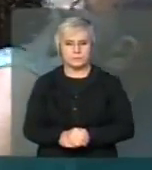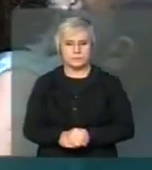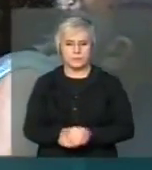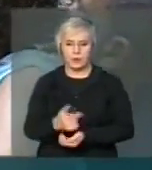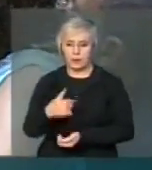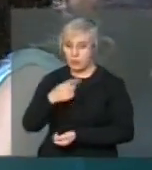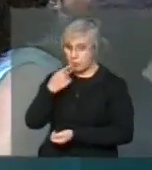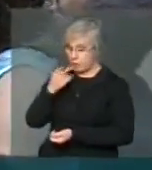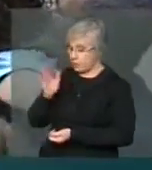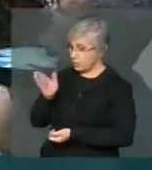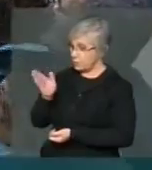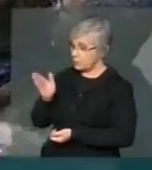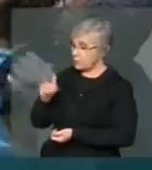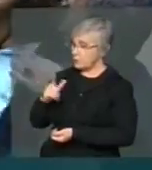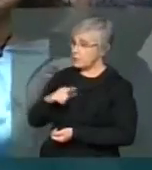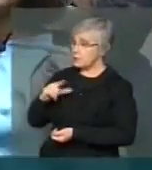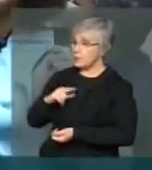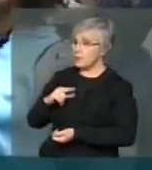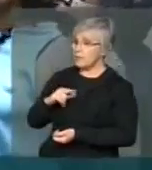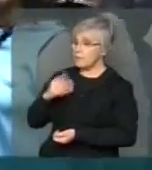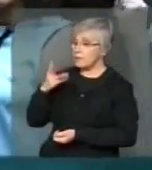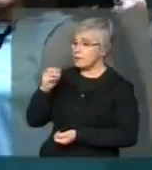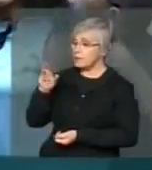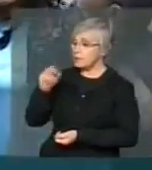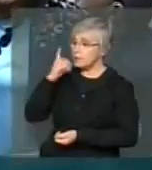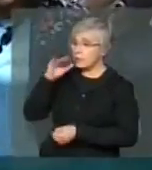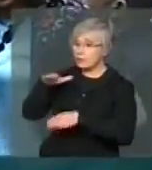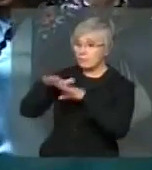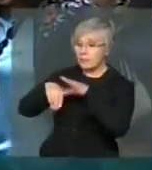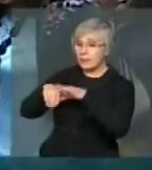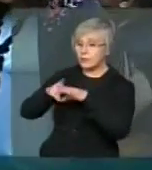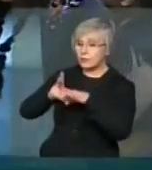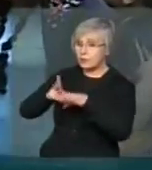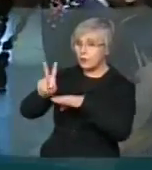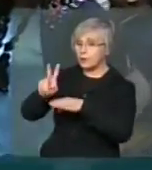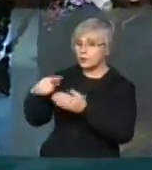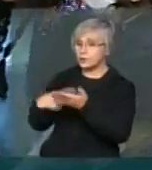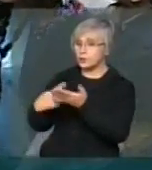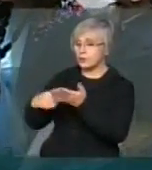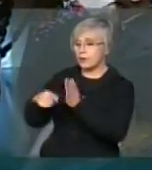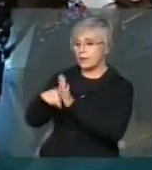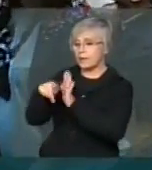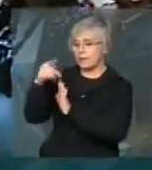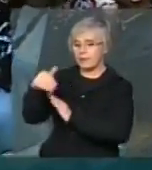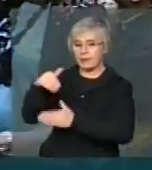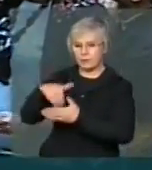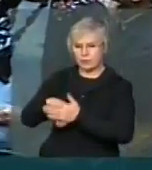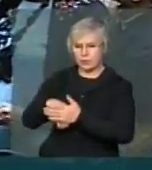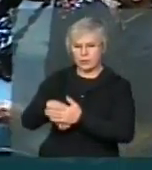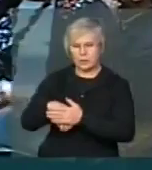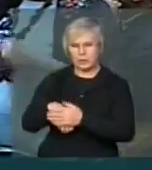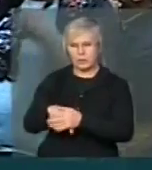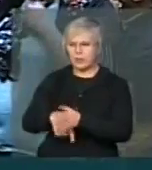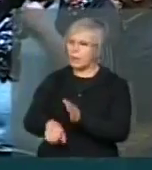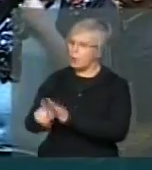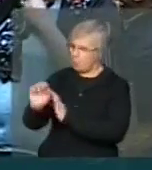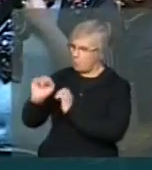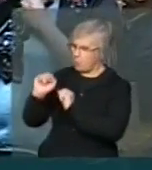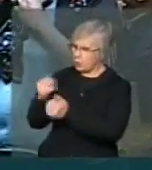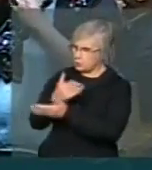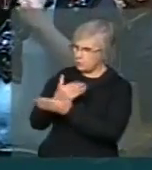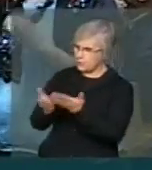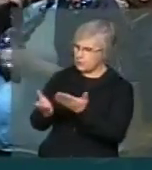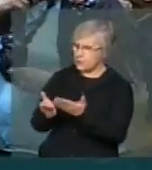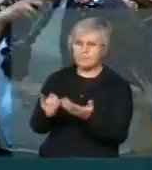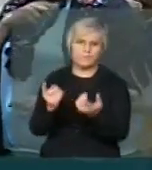deputada Luciana, foram menos de 300 deputados que votaram por manter essa proposta na pauta. Não é um risco muito grande de que ela seja derrubada? Não considero. Se você